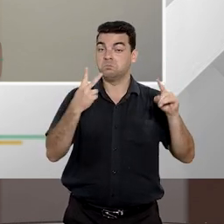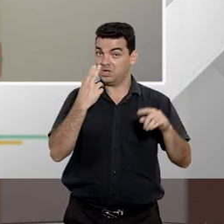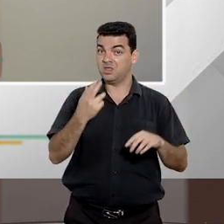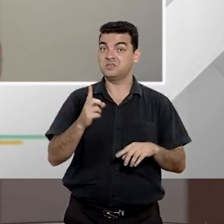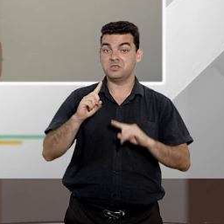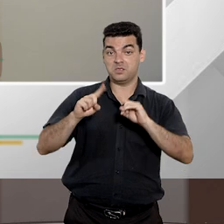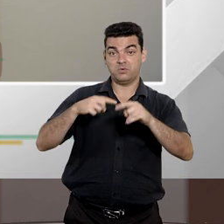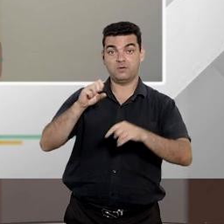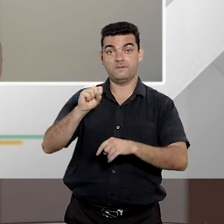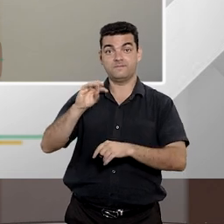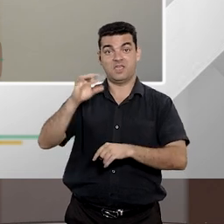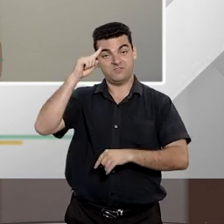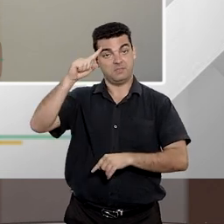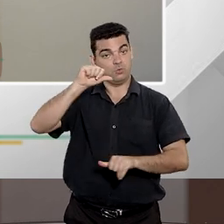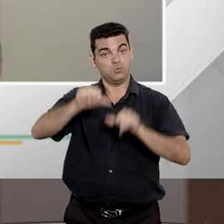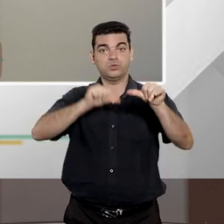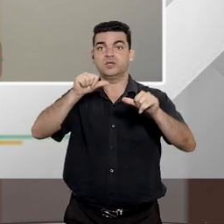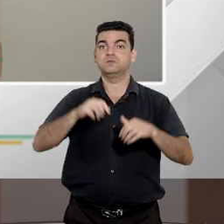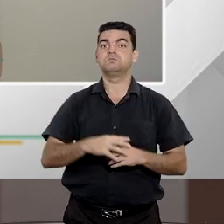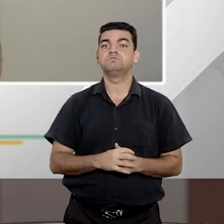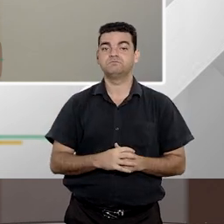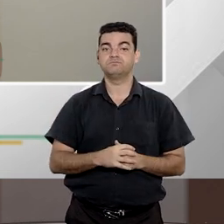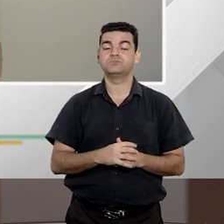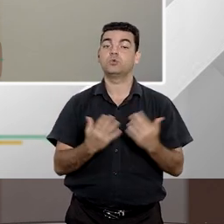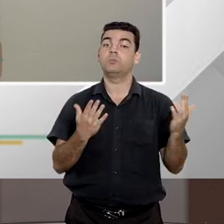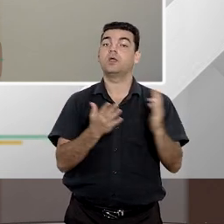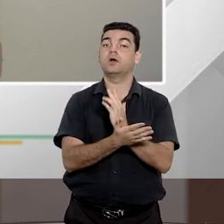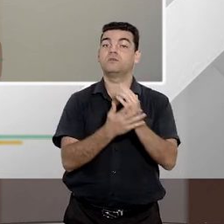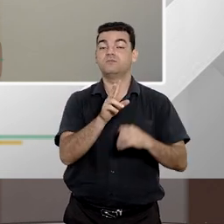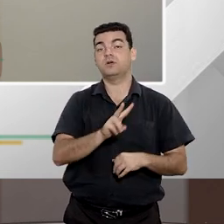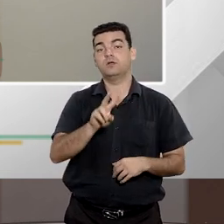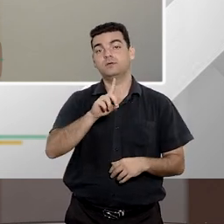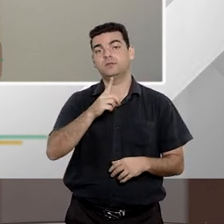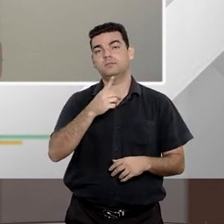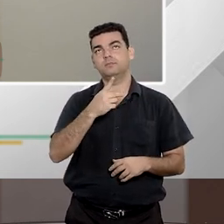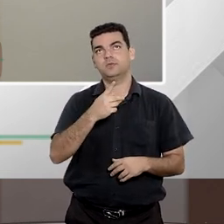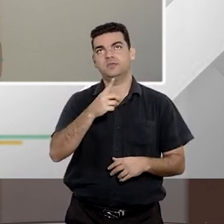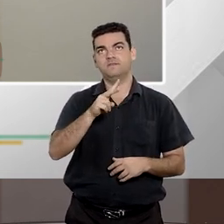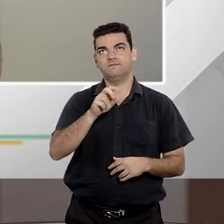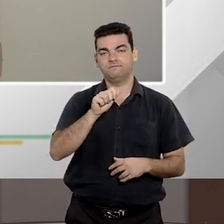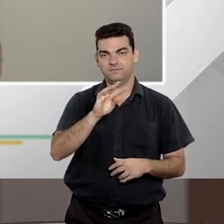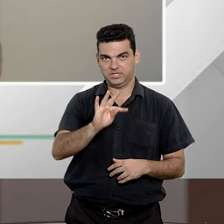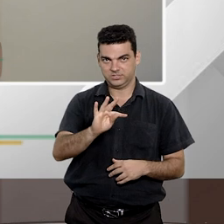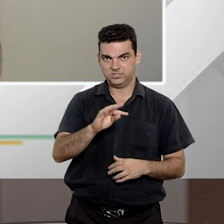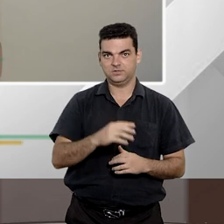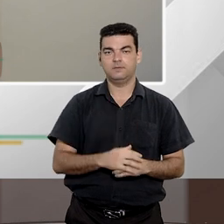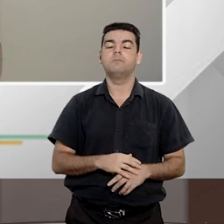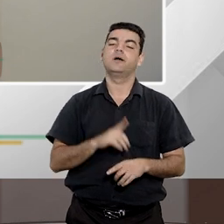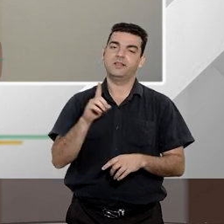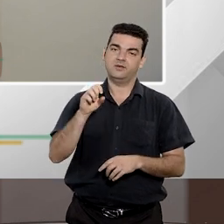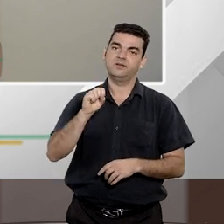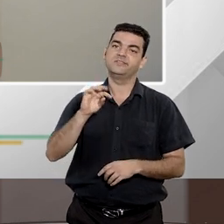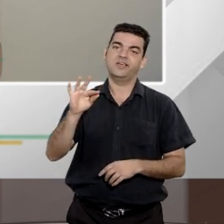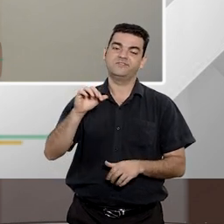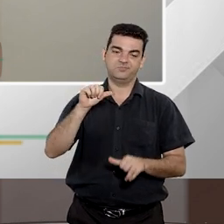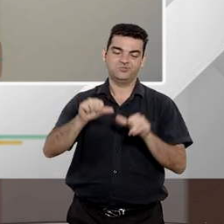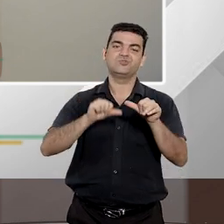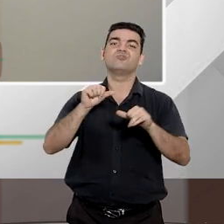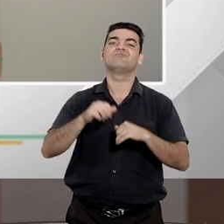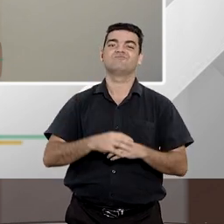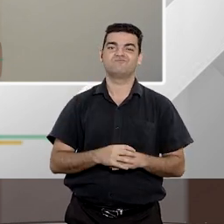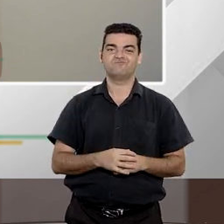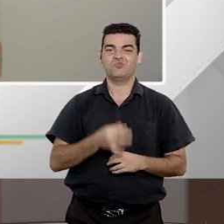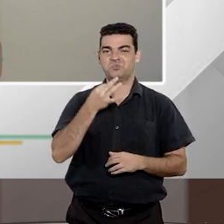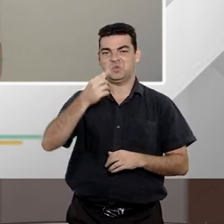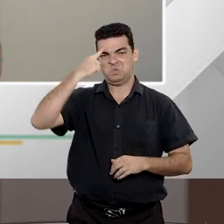a cobrança em relação a valores relacionados ao DPVAD mas no STF veio essa alteração de